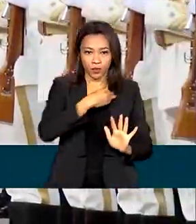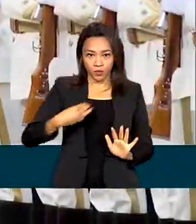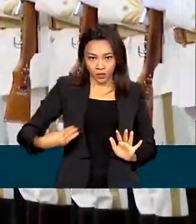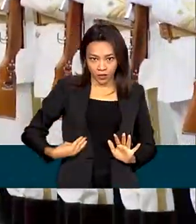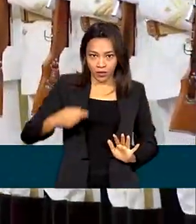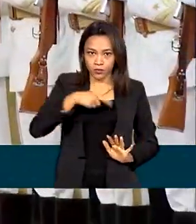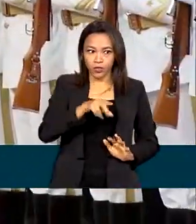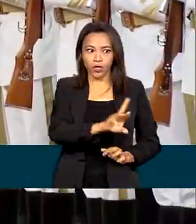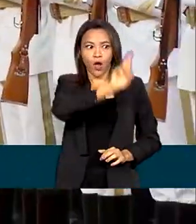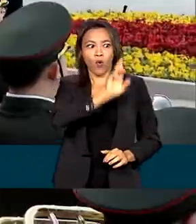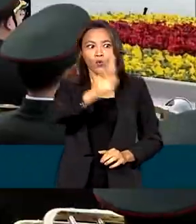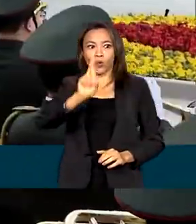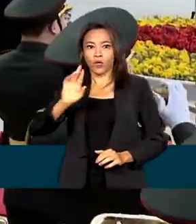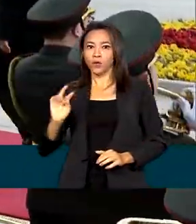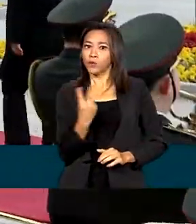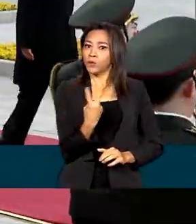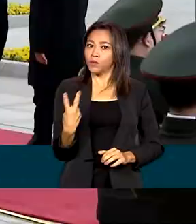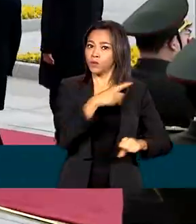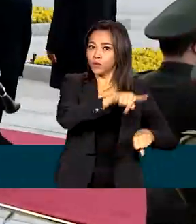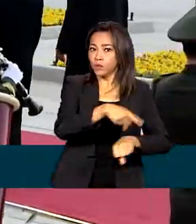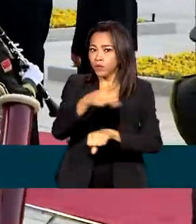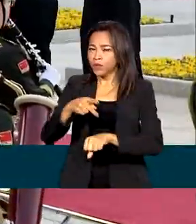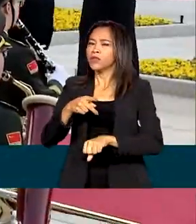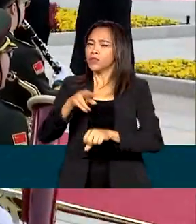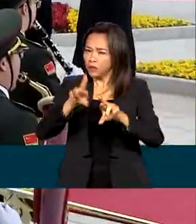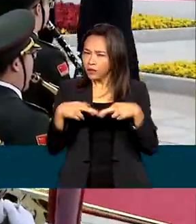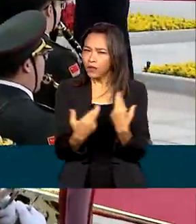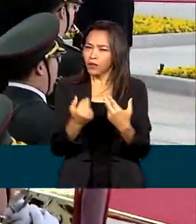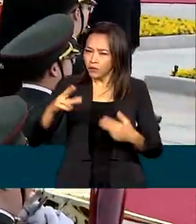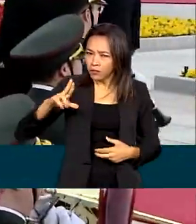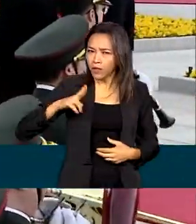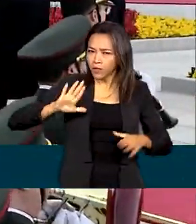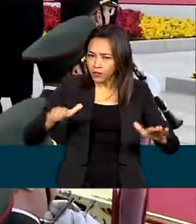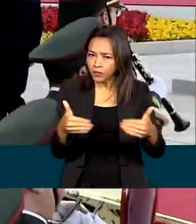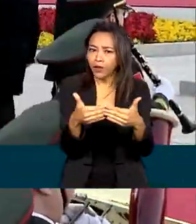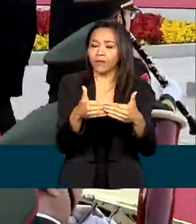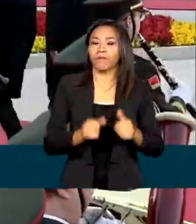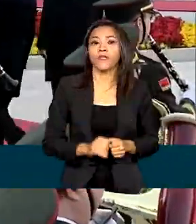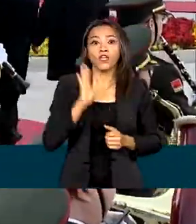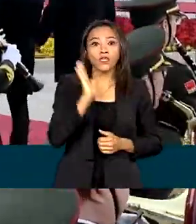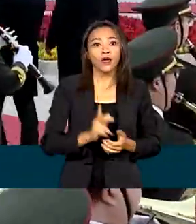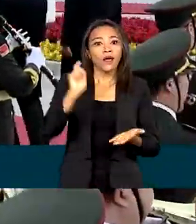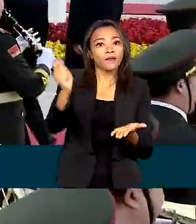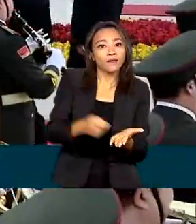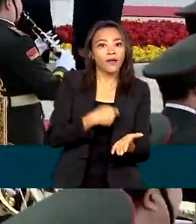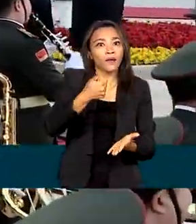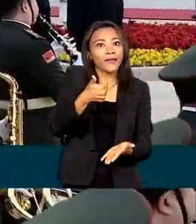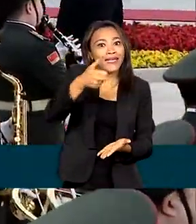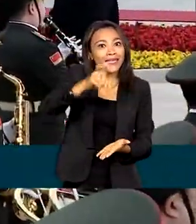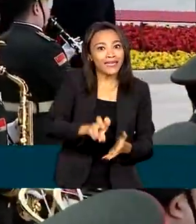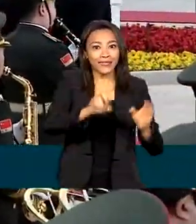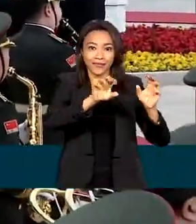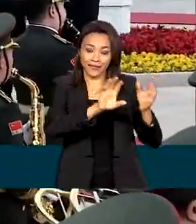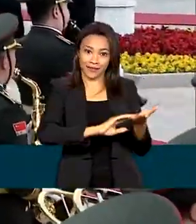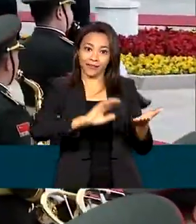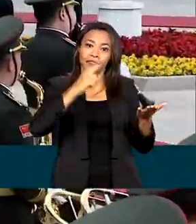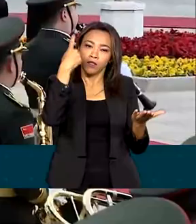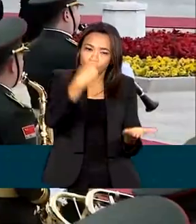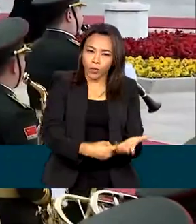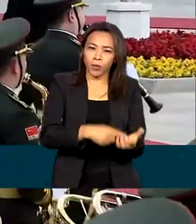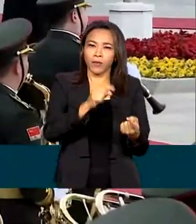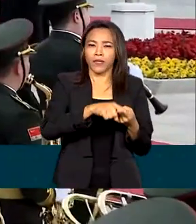dos dois países e uma reunião reservada. Em seguida, assinaram 15 acordos de cooperação em áreas como ciência,